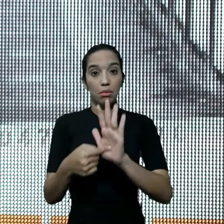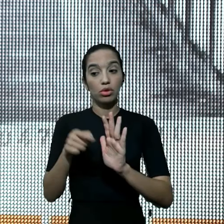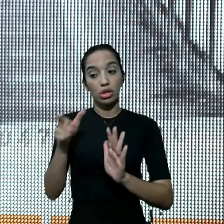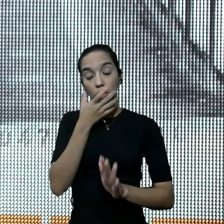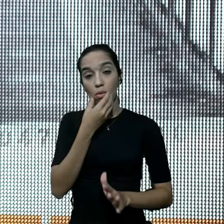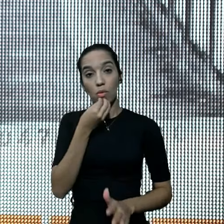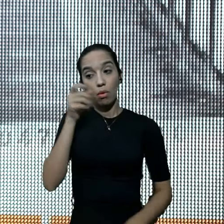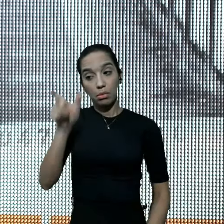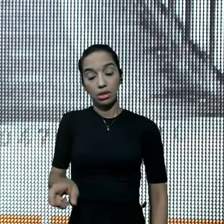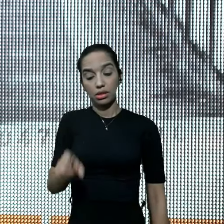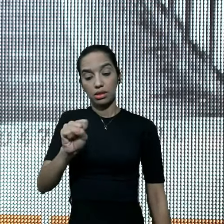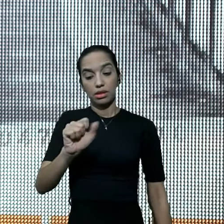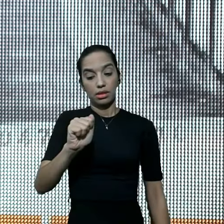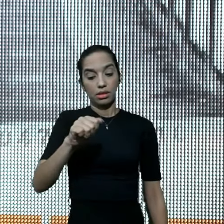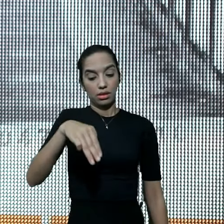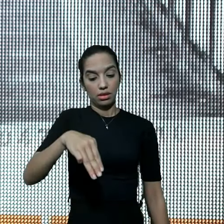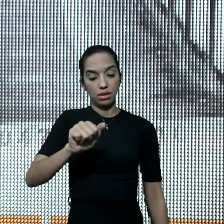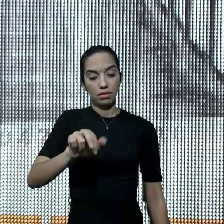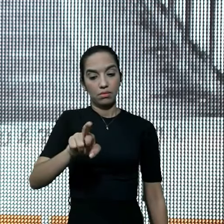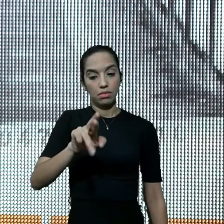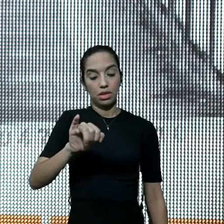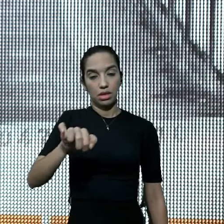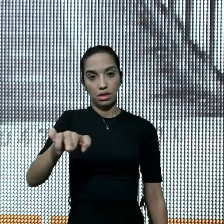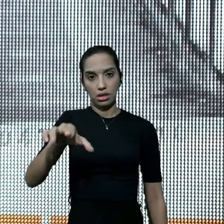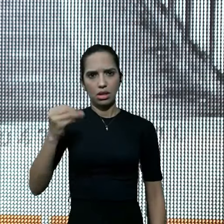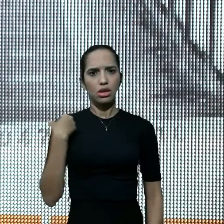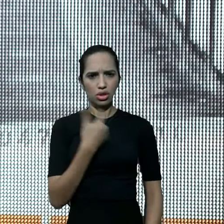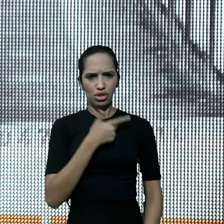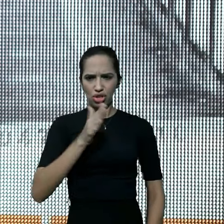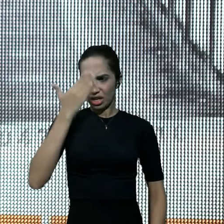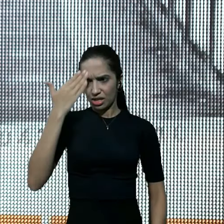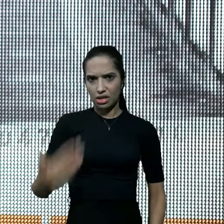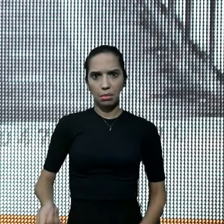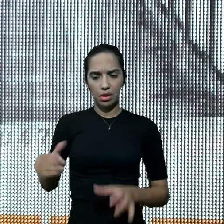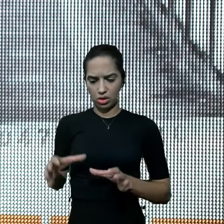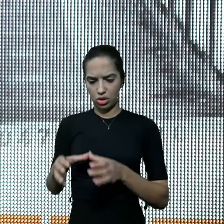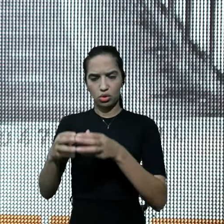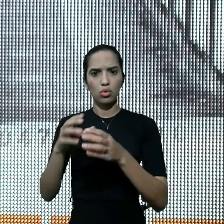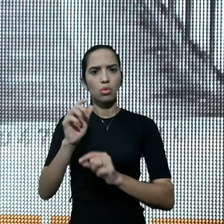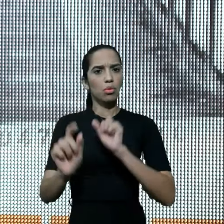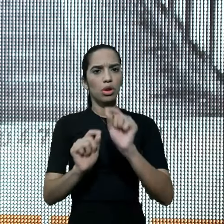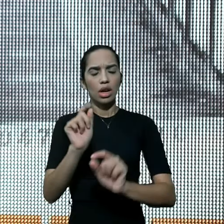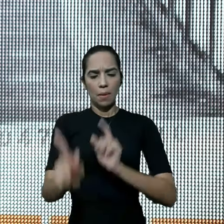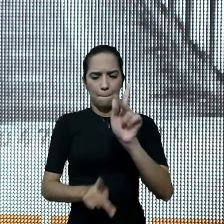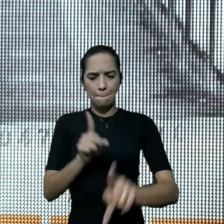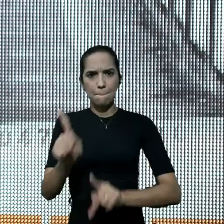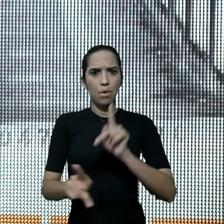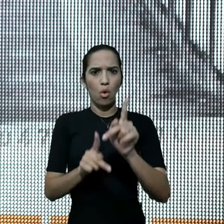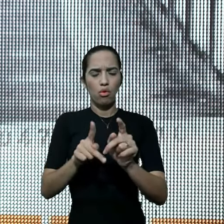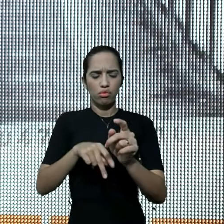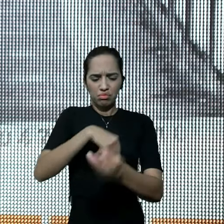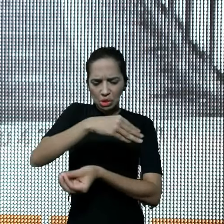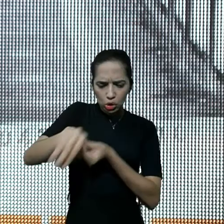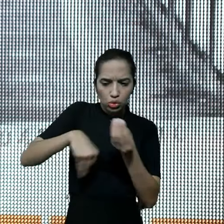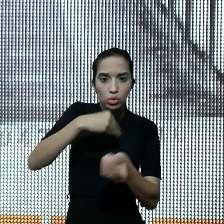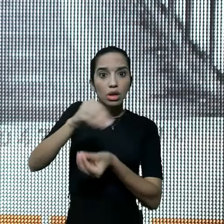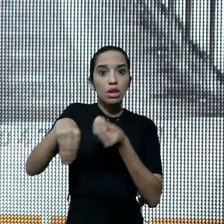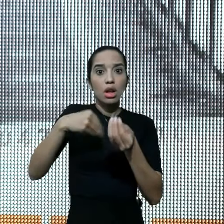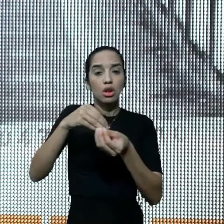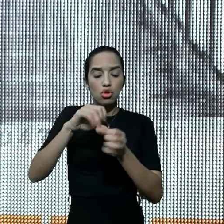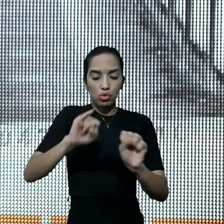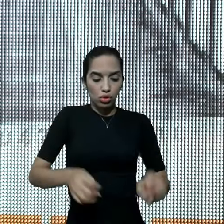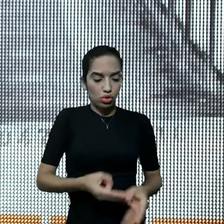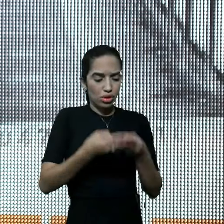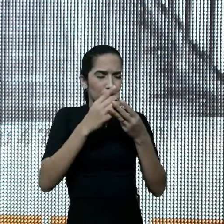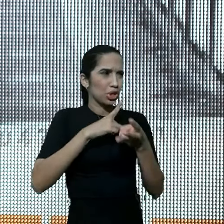era samaritano, a gente sabe, pela história, da mulher samaritana, que os samaritanos, eram um povo, mestiço, os judeus, tinham